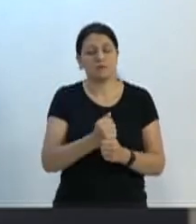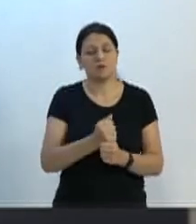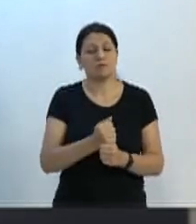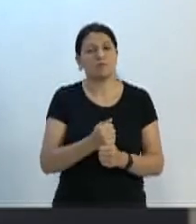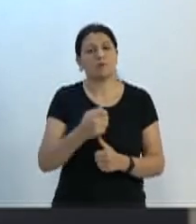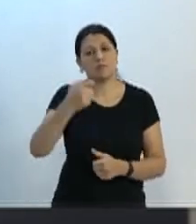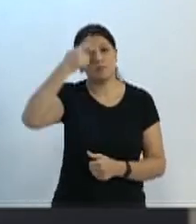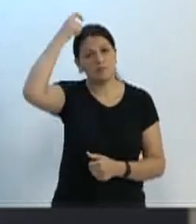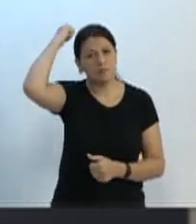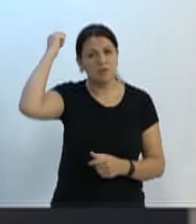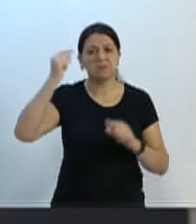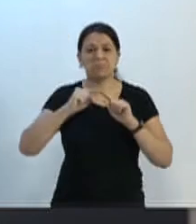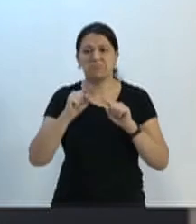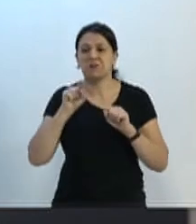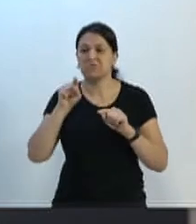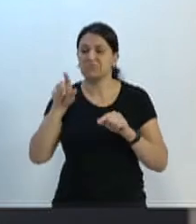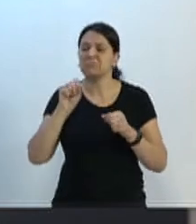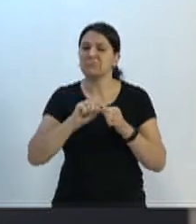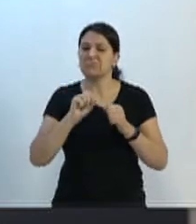mas o senhor deu um banho